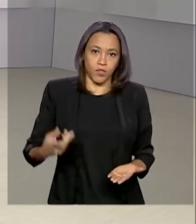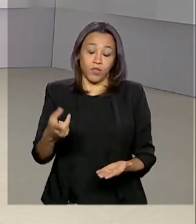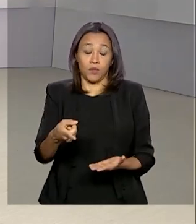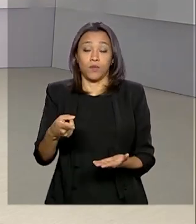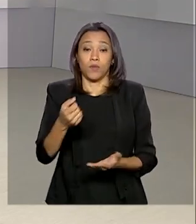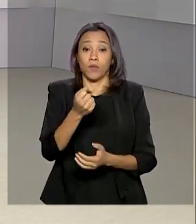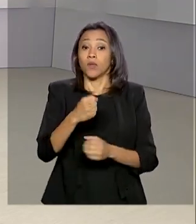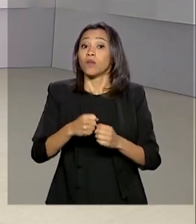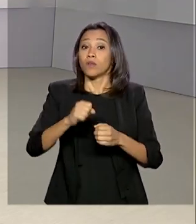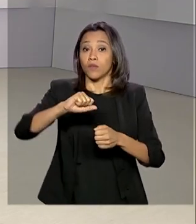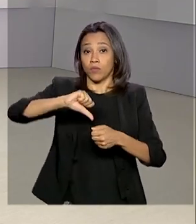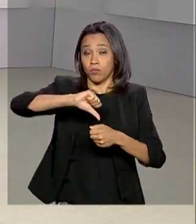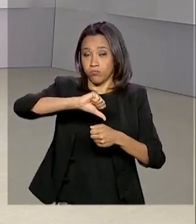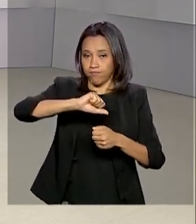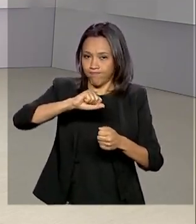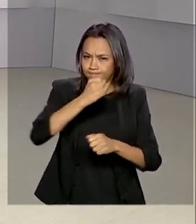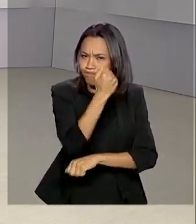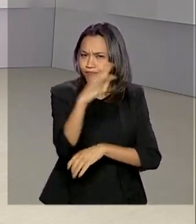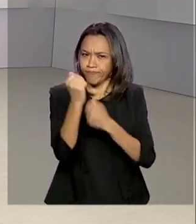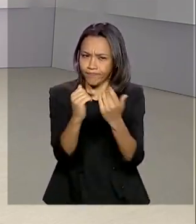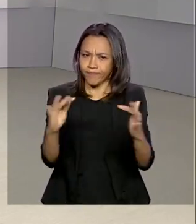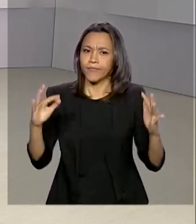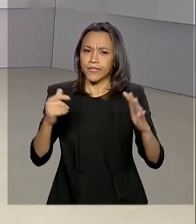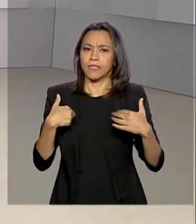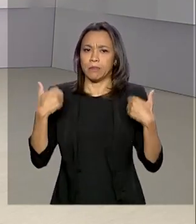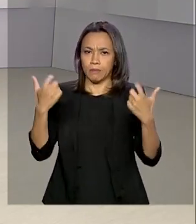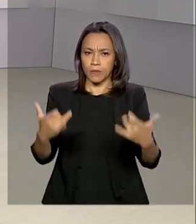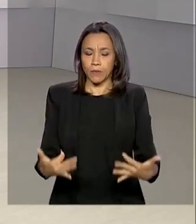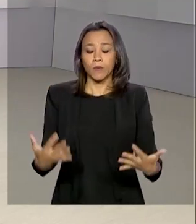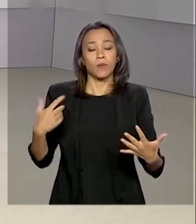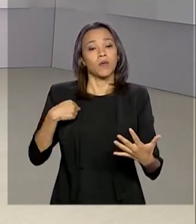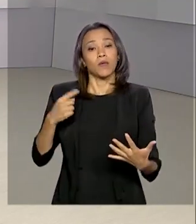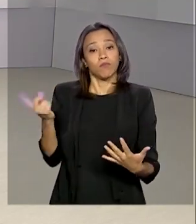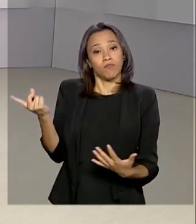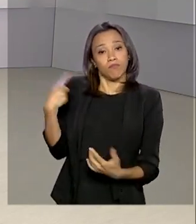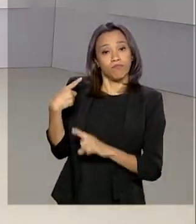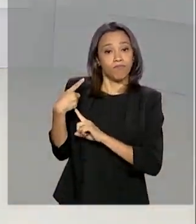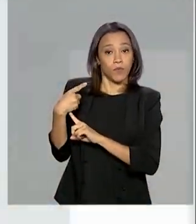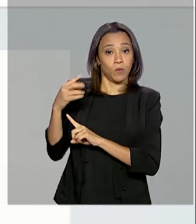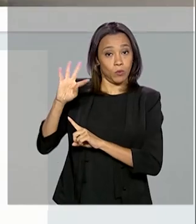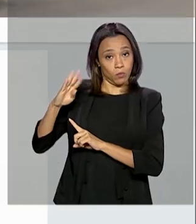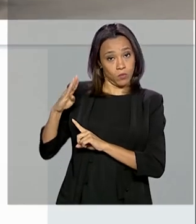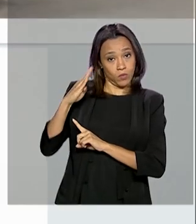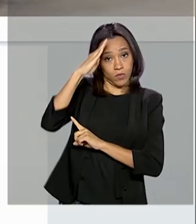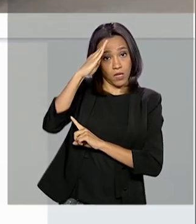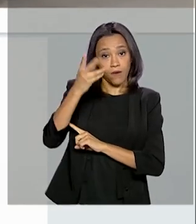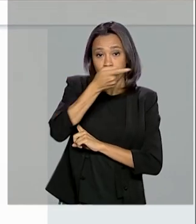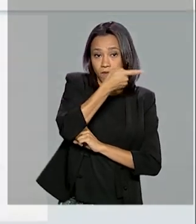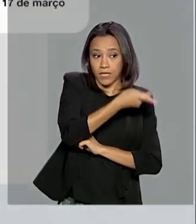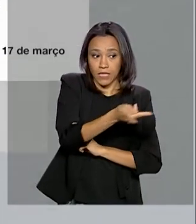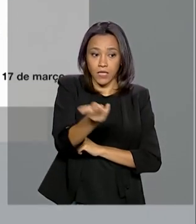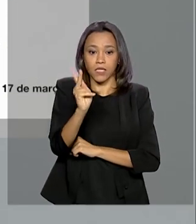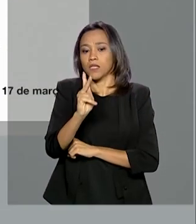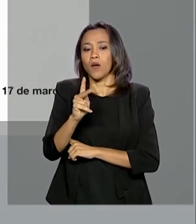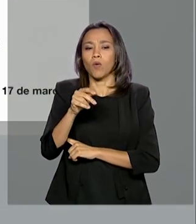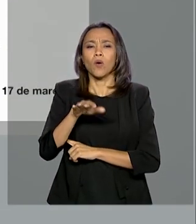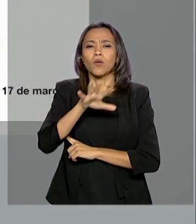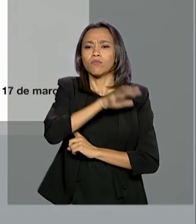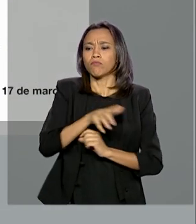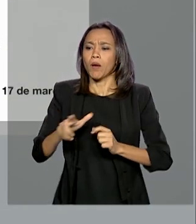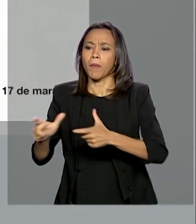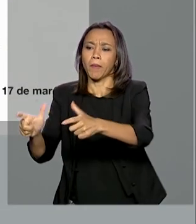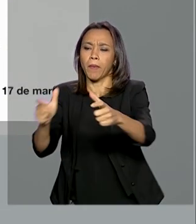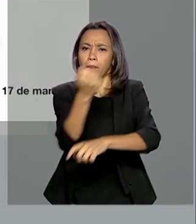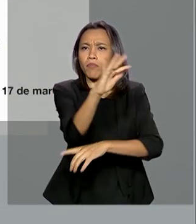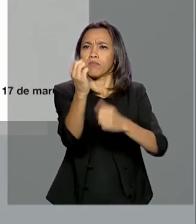disse que, por determinação do presidente da República, a partir de hoje, a visitação em todos os parques nacionais ficará